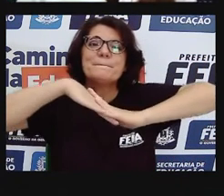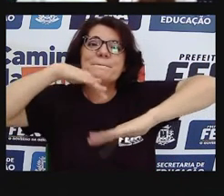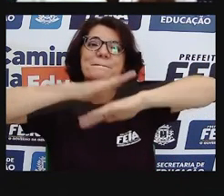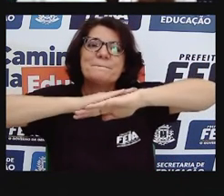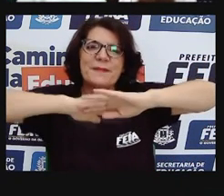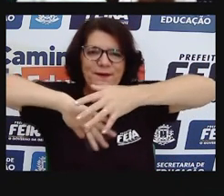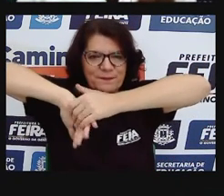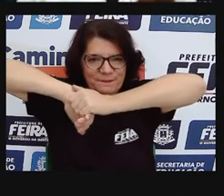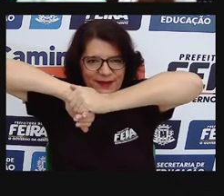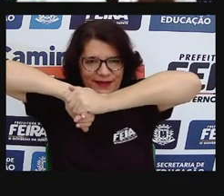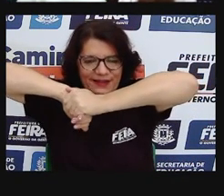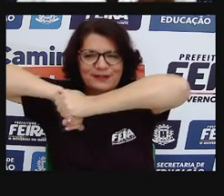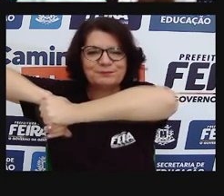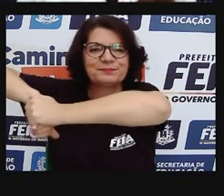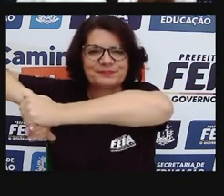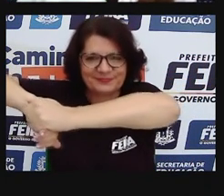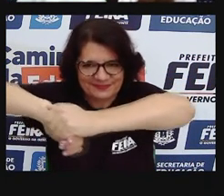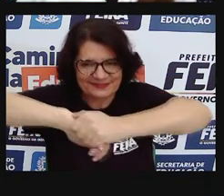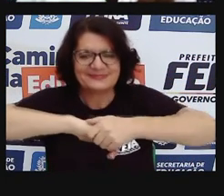brincadeiras de roda,